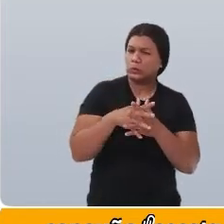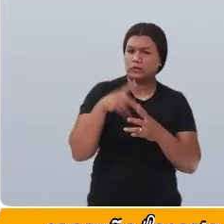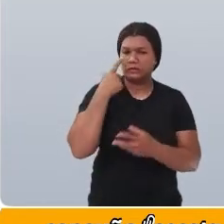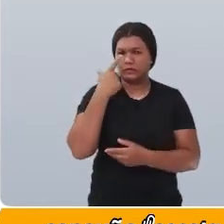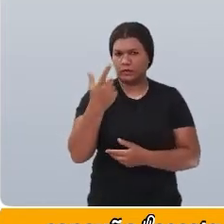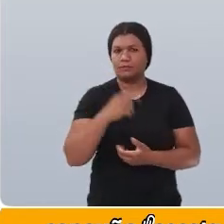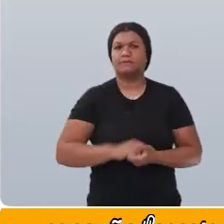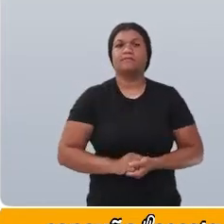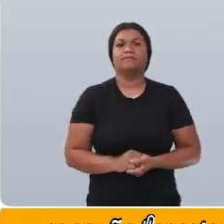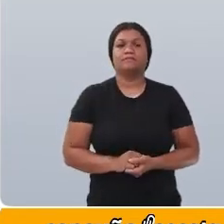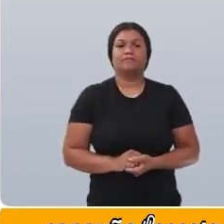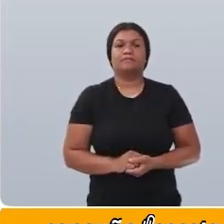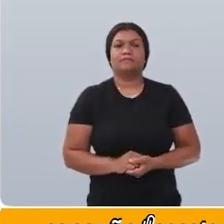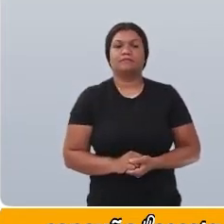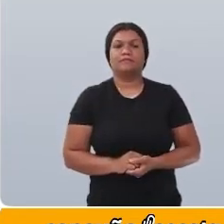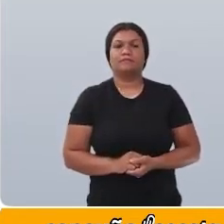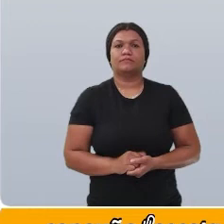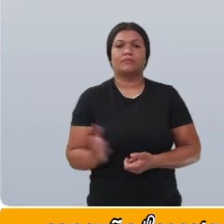Vamos ver.